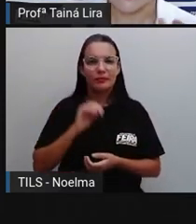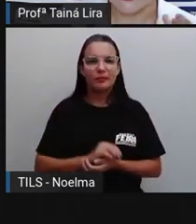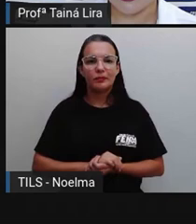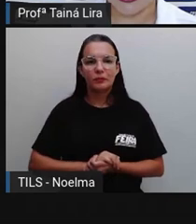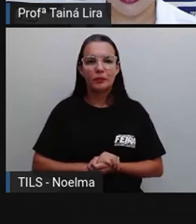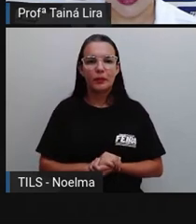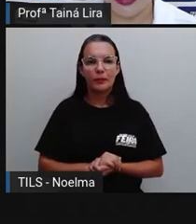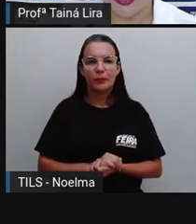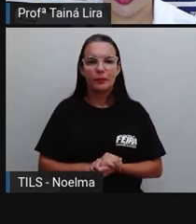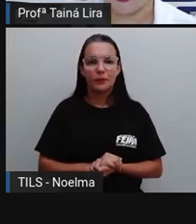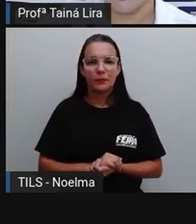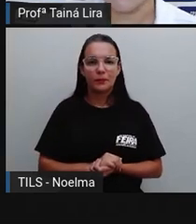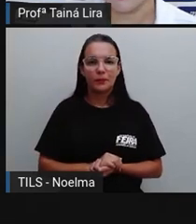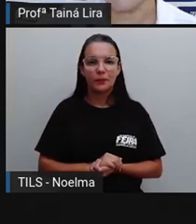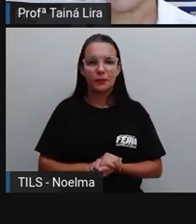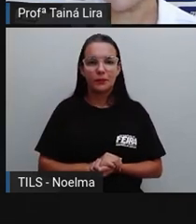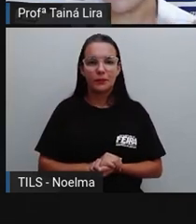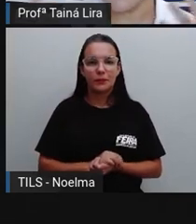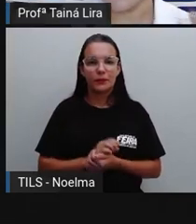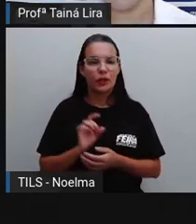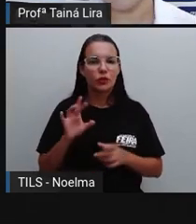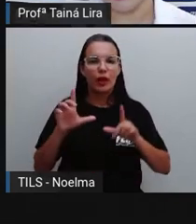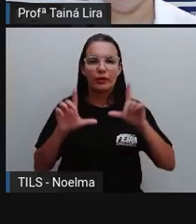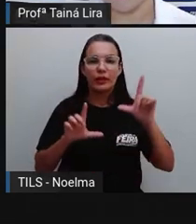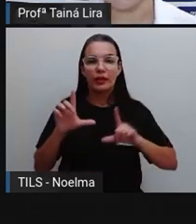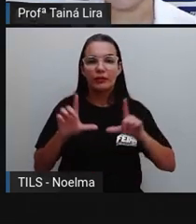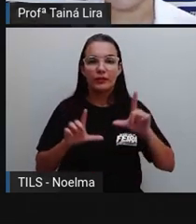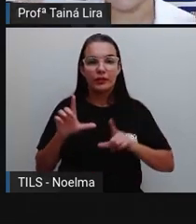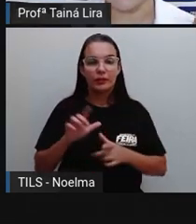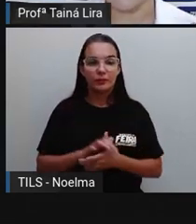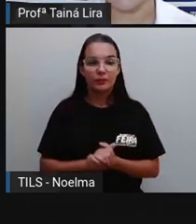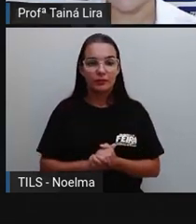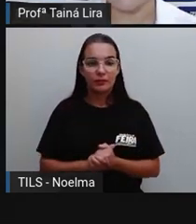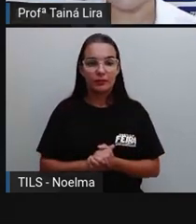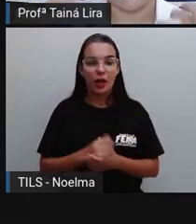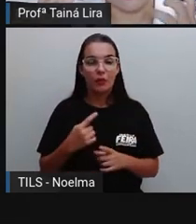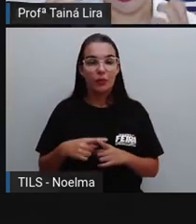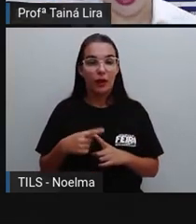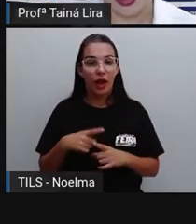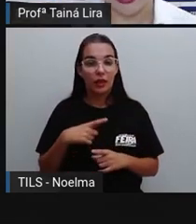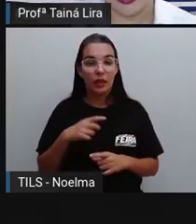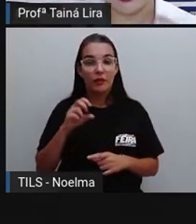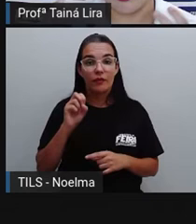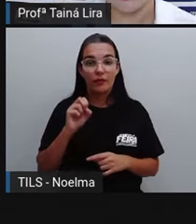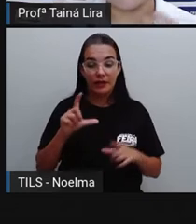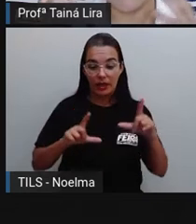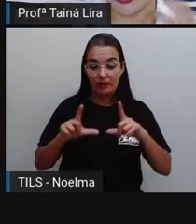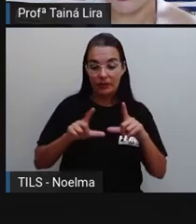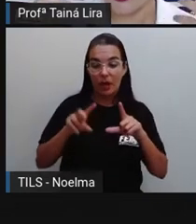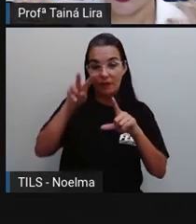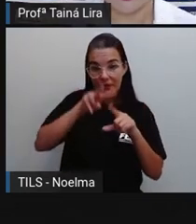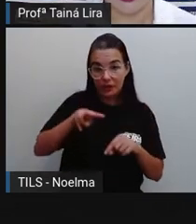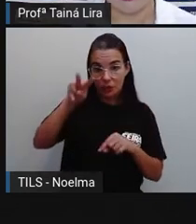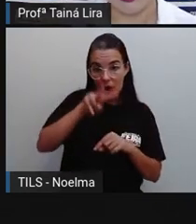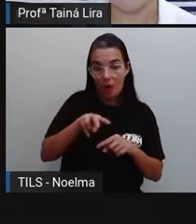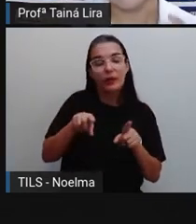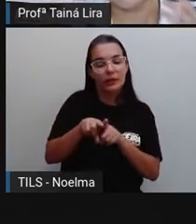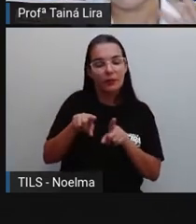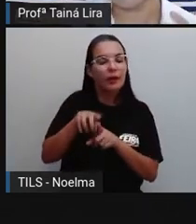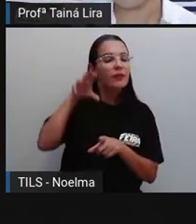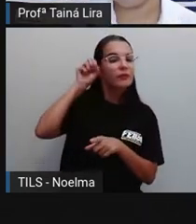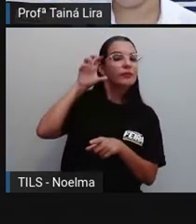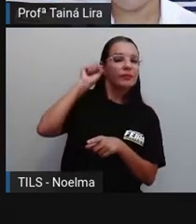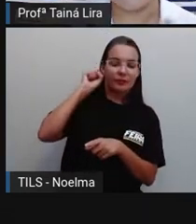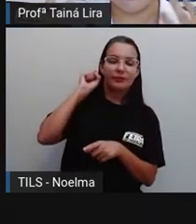na televisão. Tá? Porque a televisão é um recurso tanto, né, visual, né, é um recurso audiovisual.